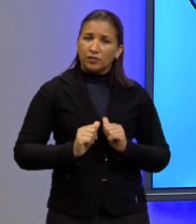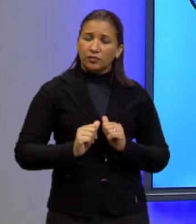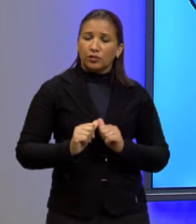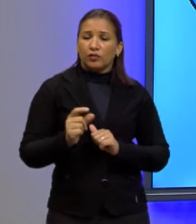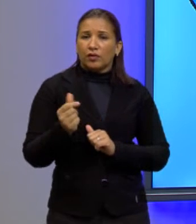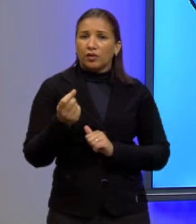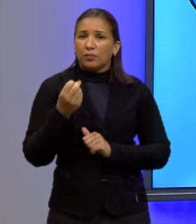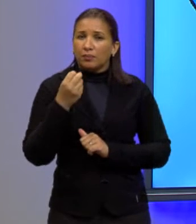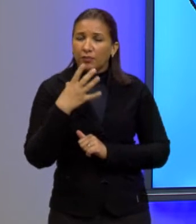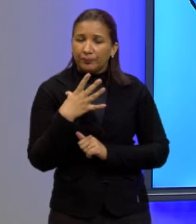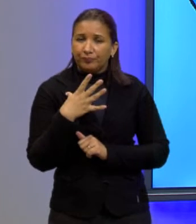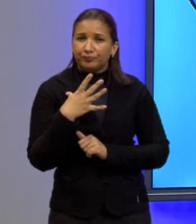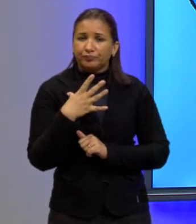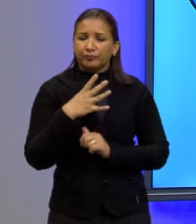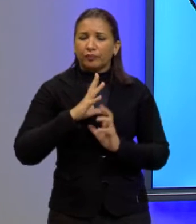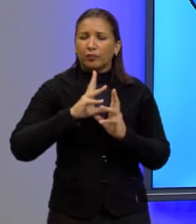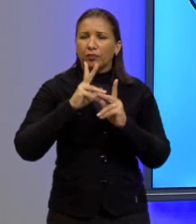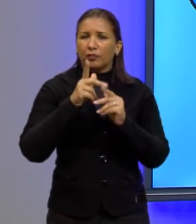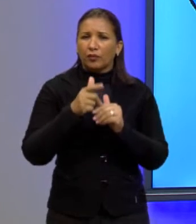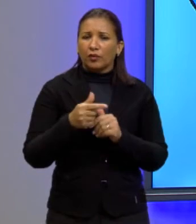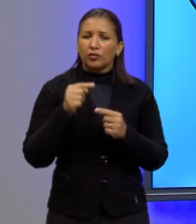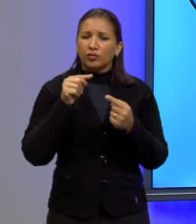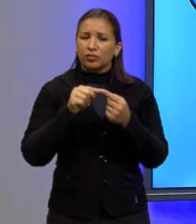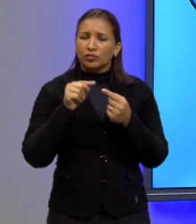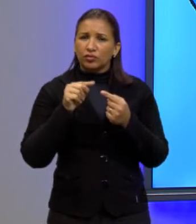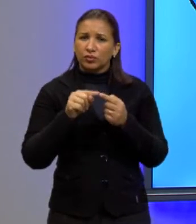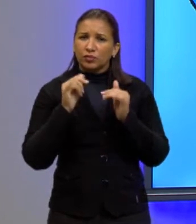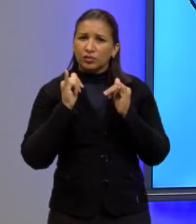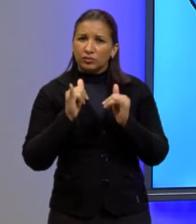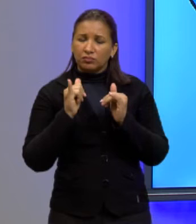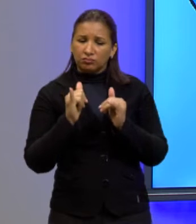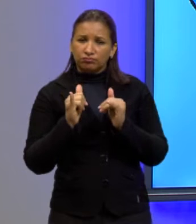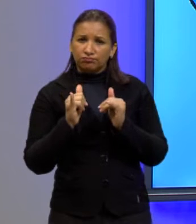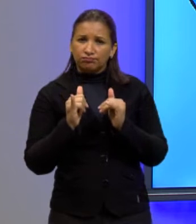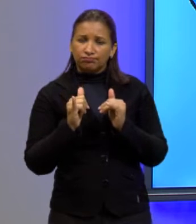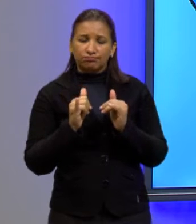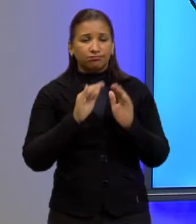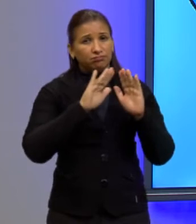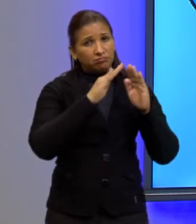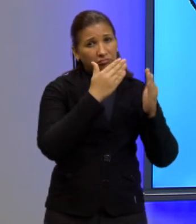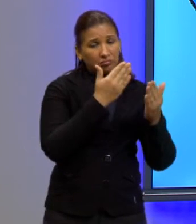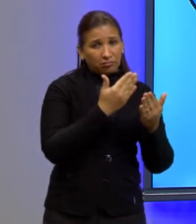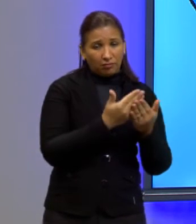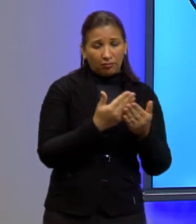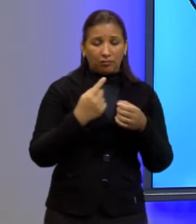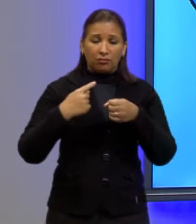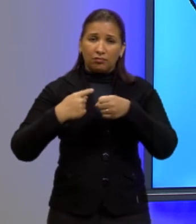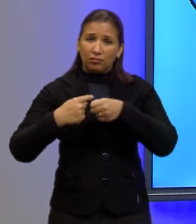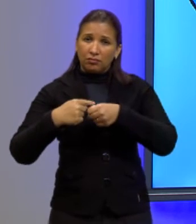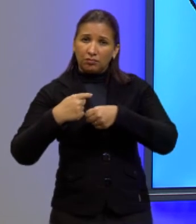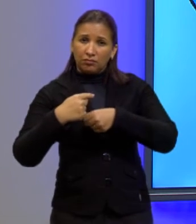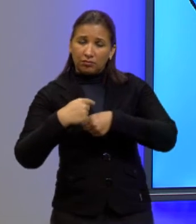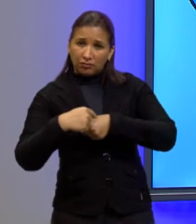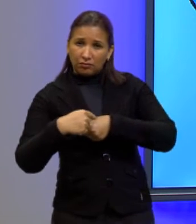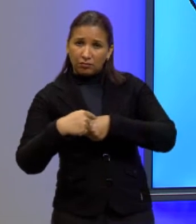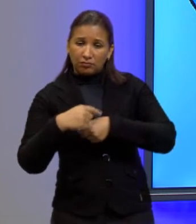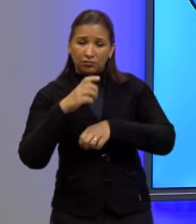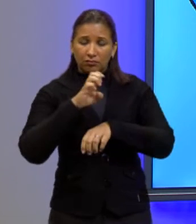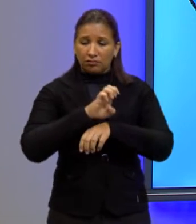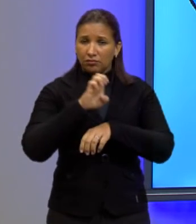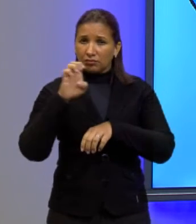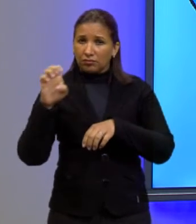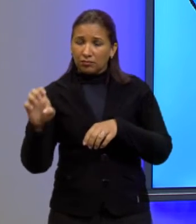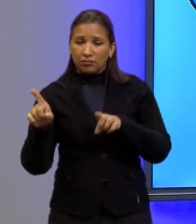quase todos os tipos de transportes ela faz transporte escolar e urbano intermunicipal e